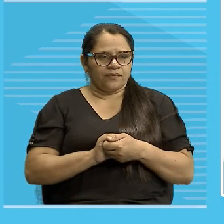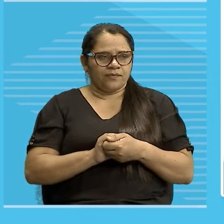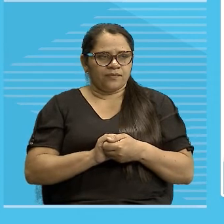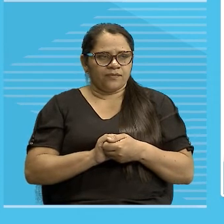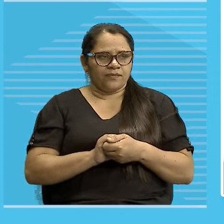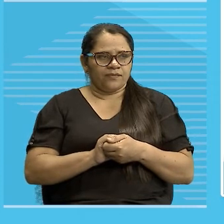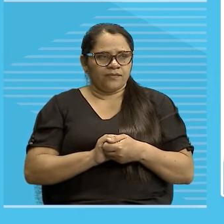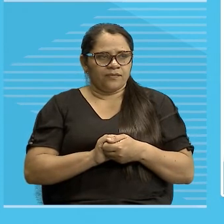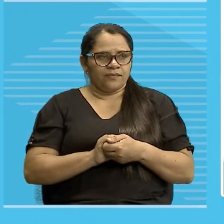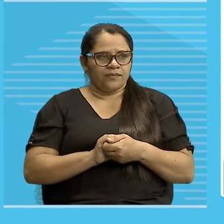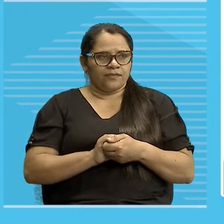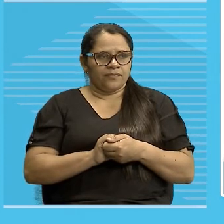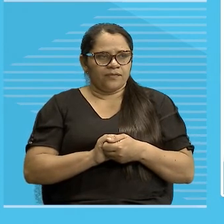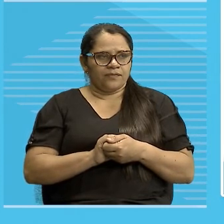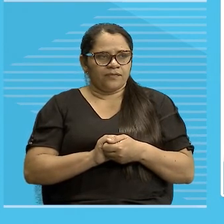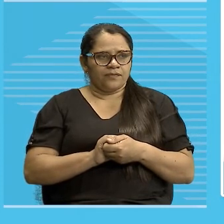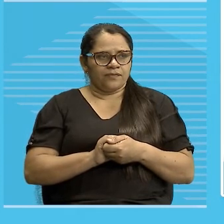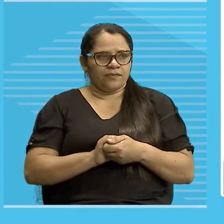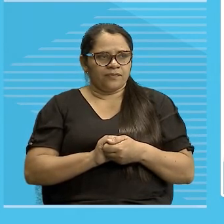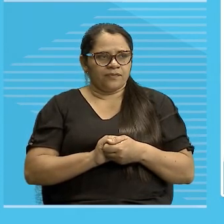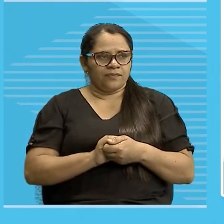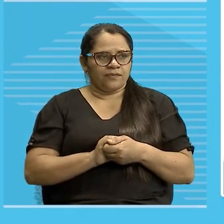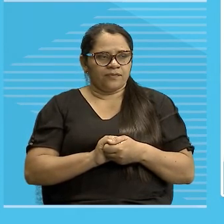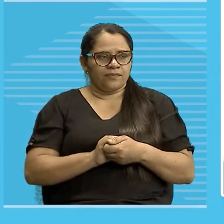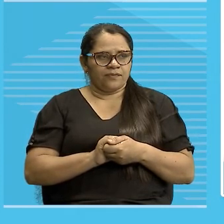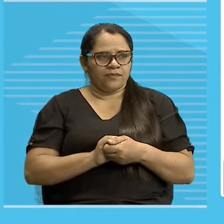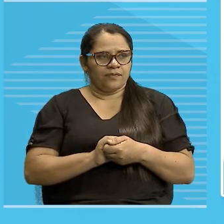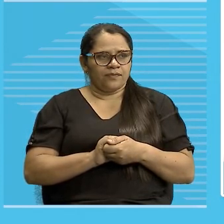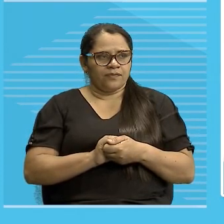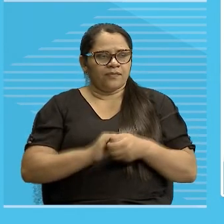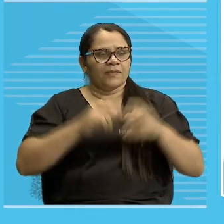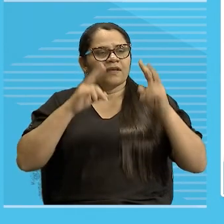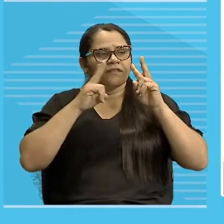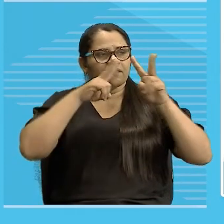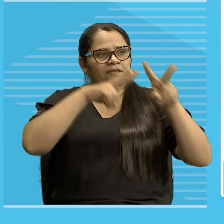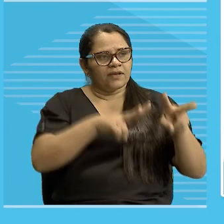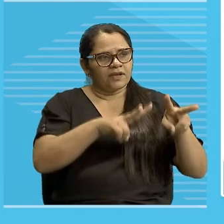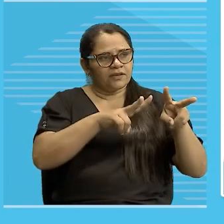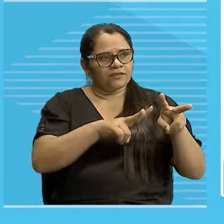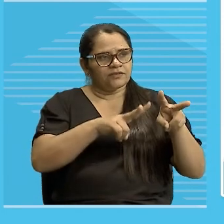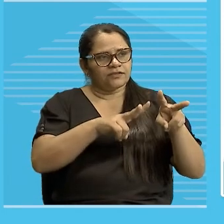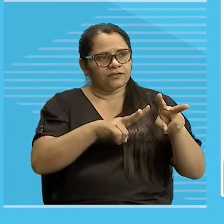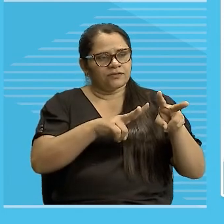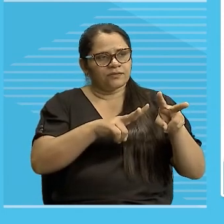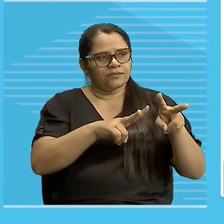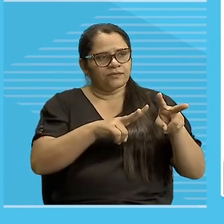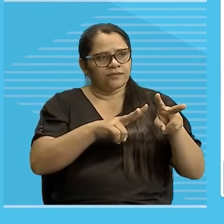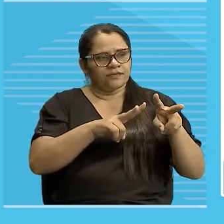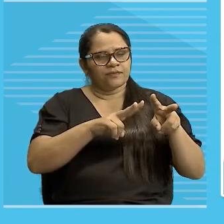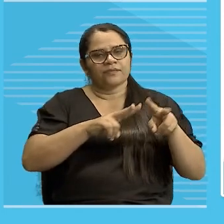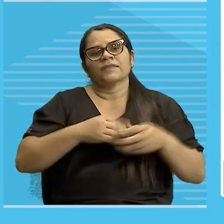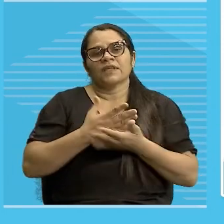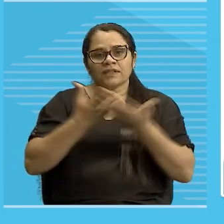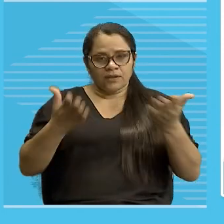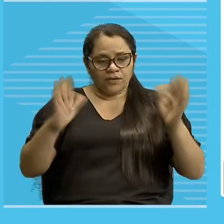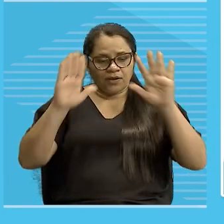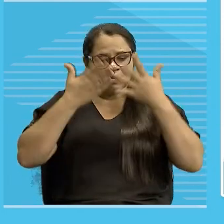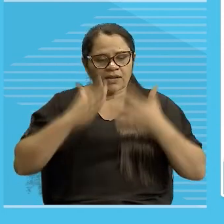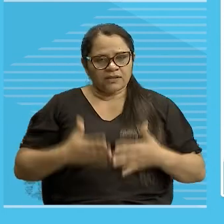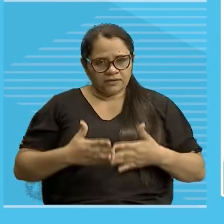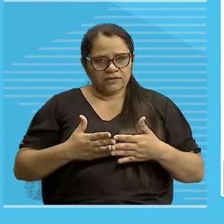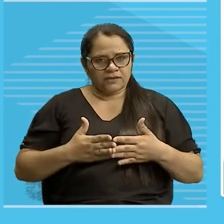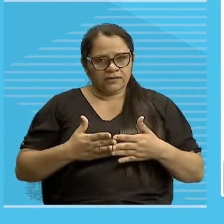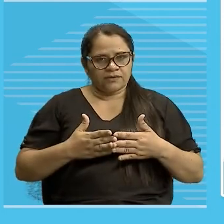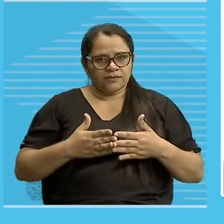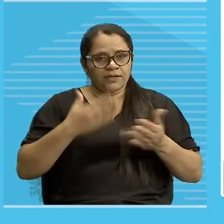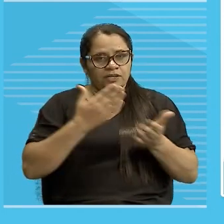é isso, tudo muito exemplificado, com bastantes, é, análises aqui, para você aprender direitinho, vamos